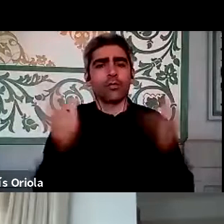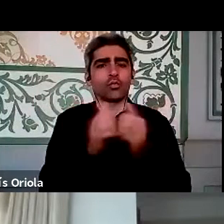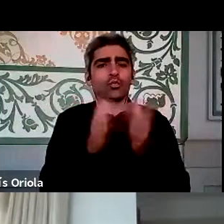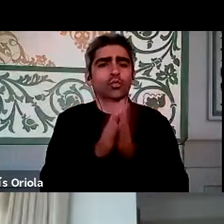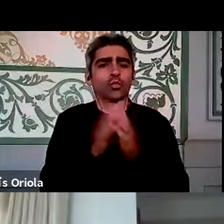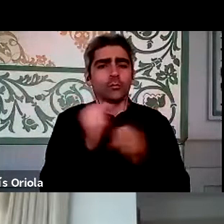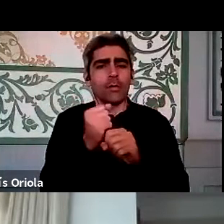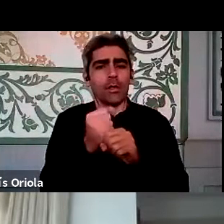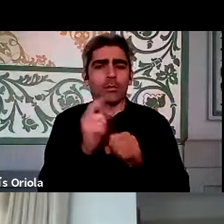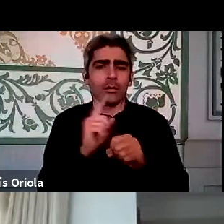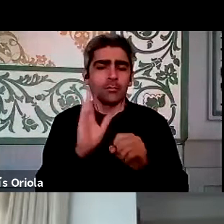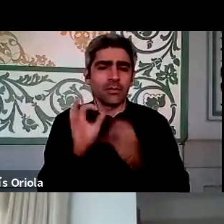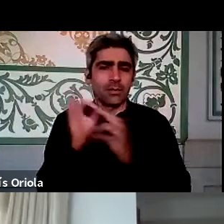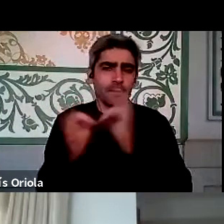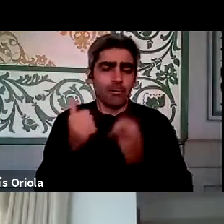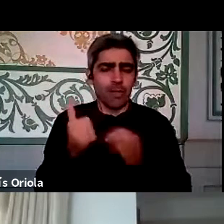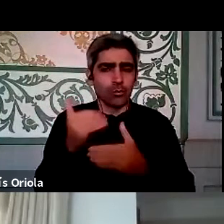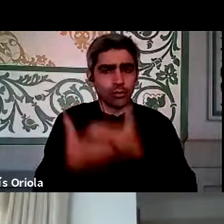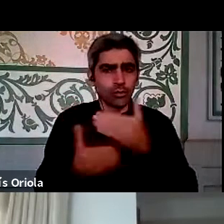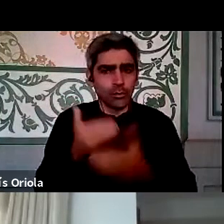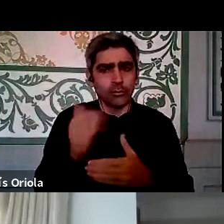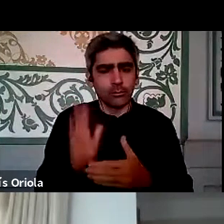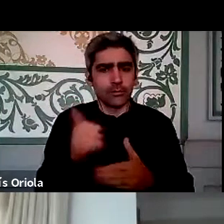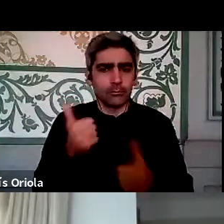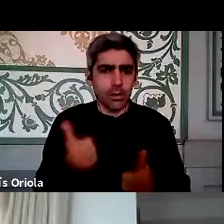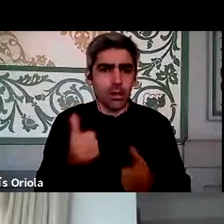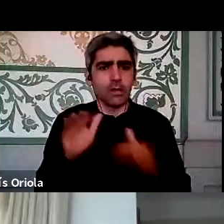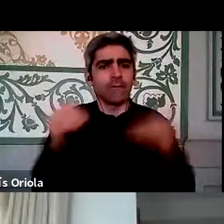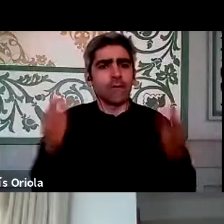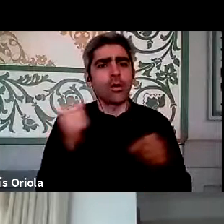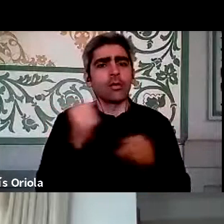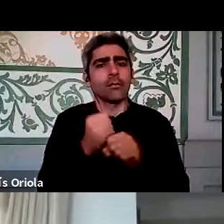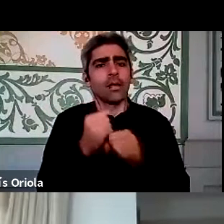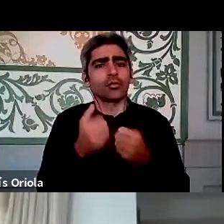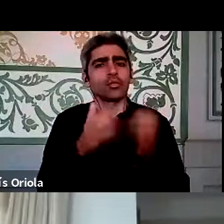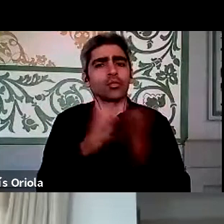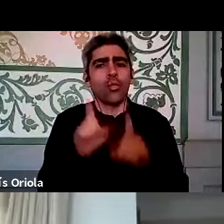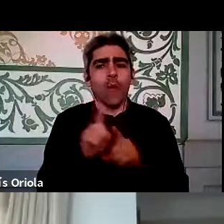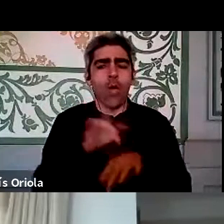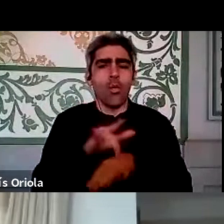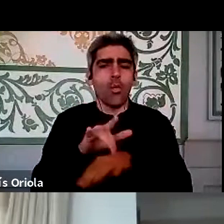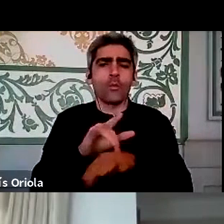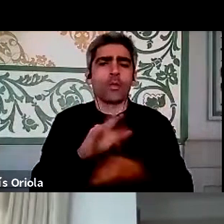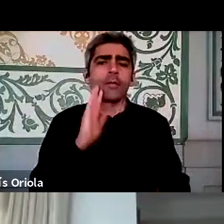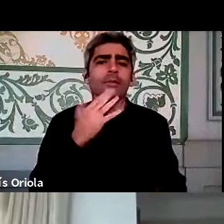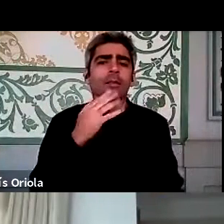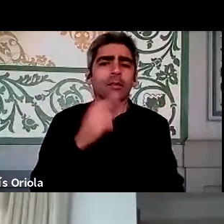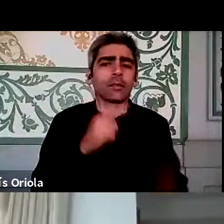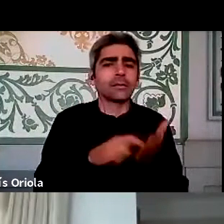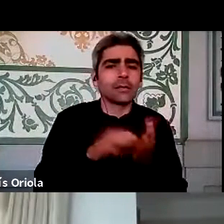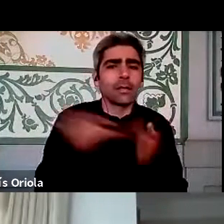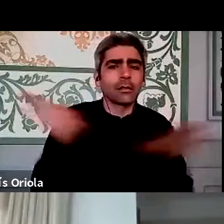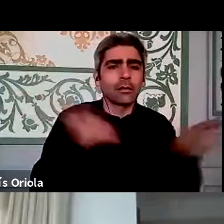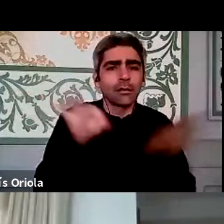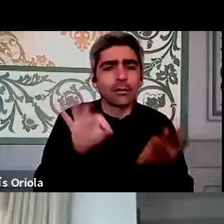temos que tratar obviamente bem os processos e os procedimentos, podíamos terminalizar tudo e isto era quase como ao uber, contratamos cada um à peça e agora